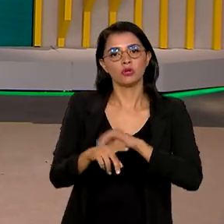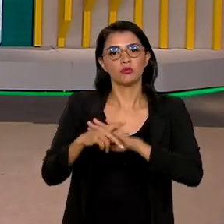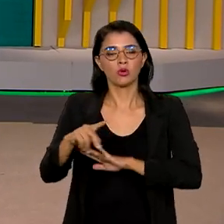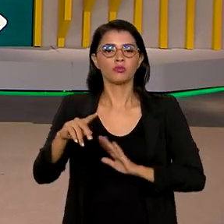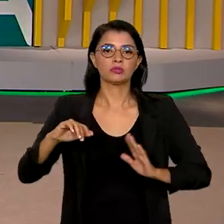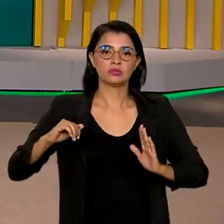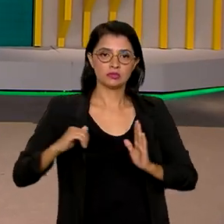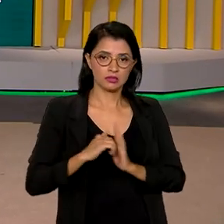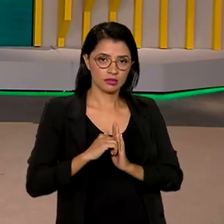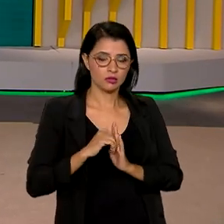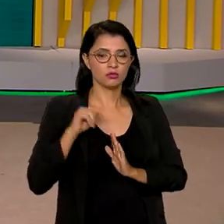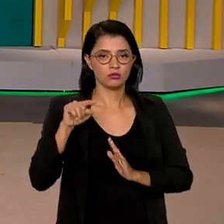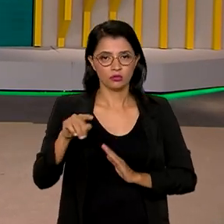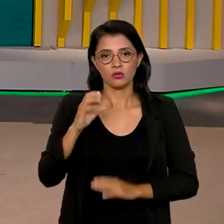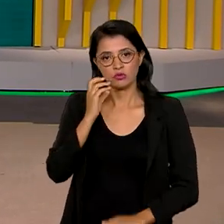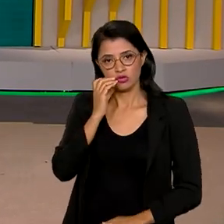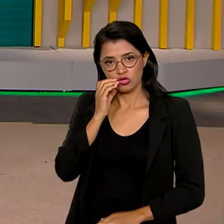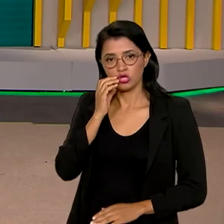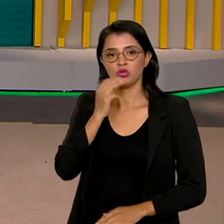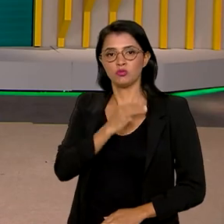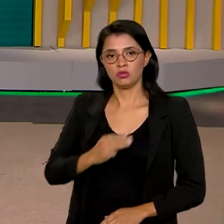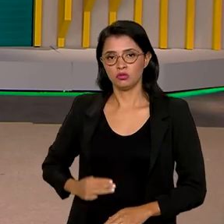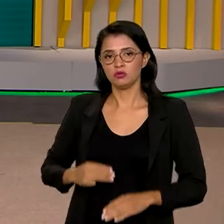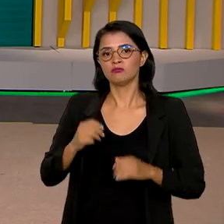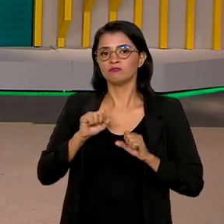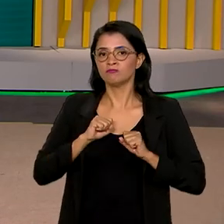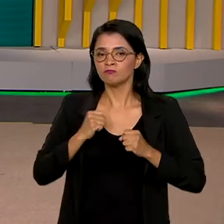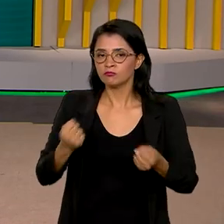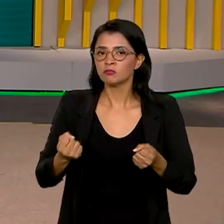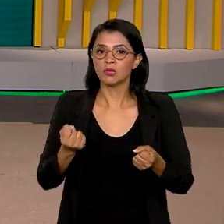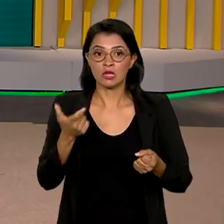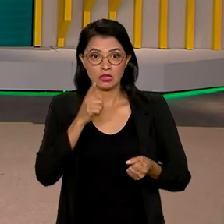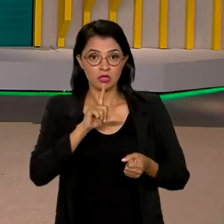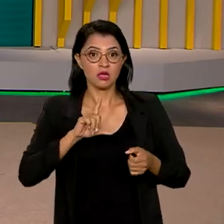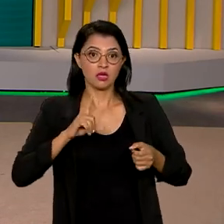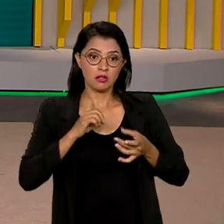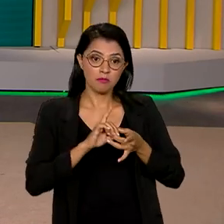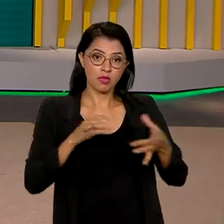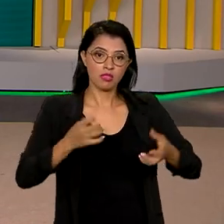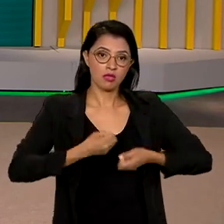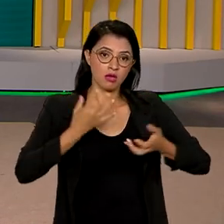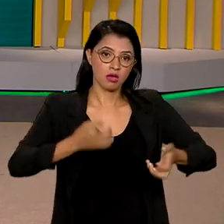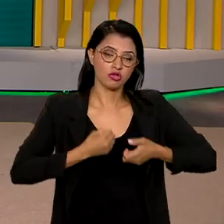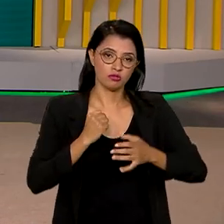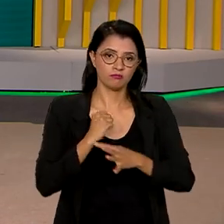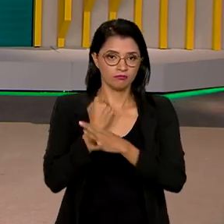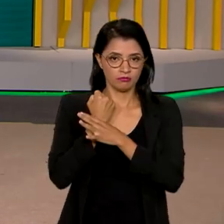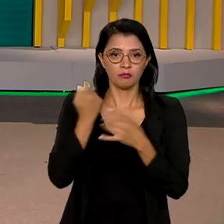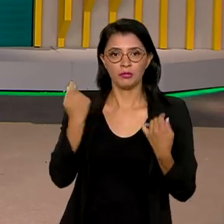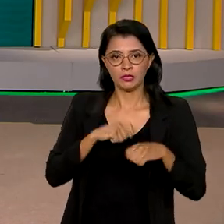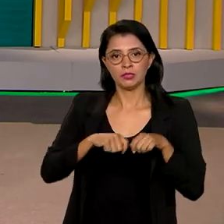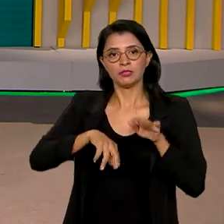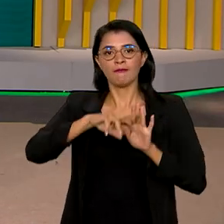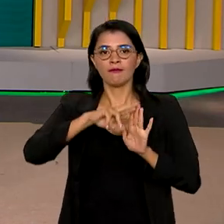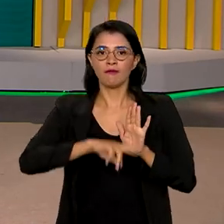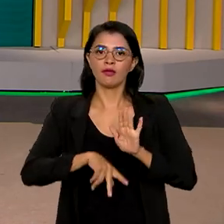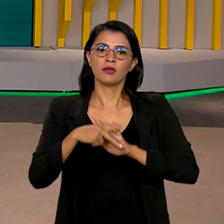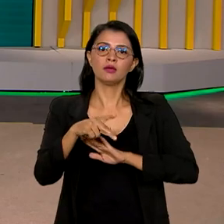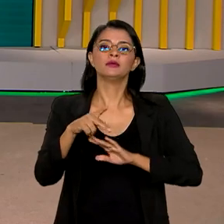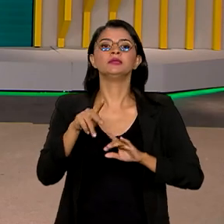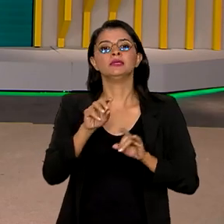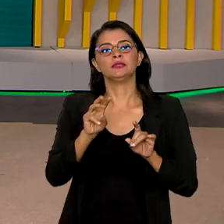Senado. Flávio Dino defendeu que para garantir liberdade de expressão é necessário promover a regulação das